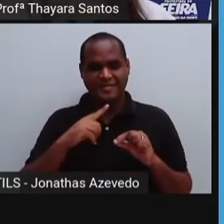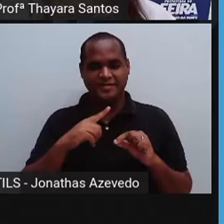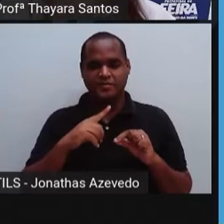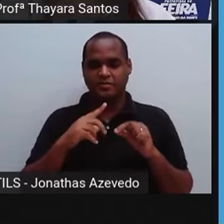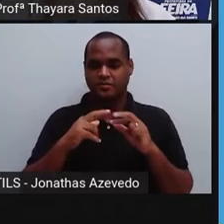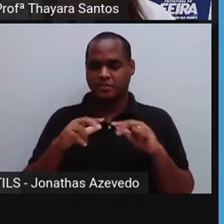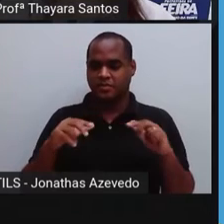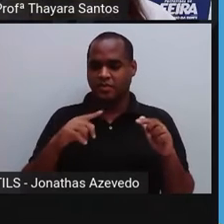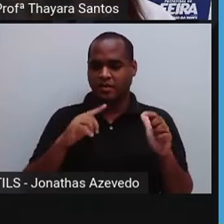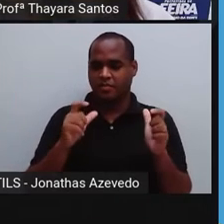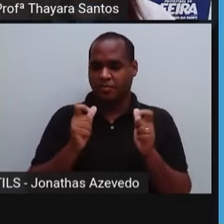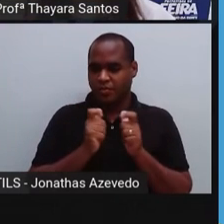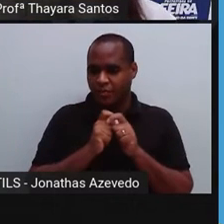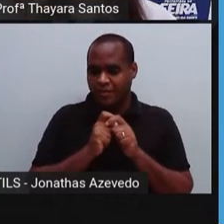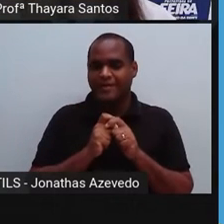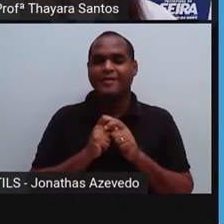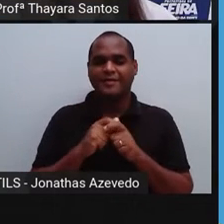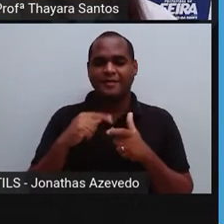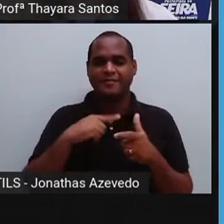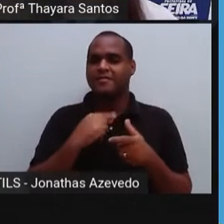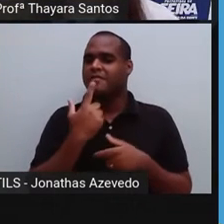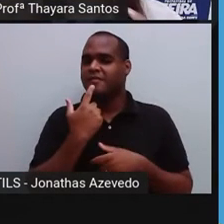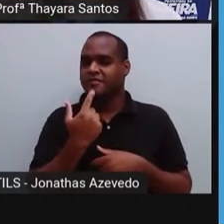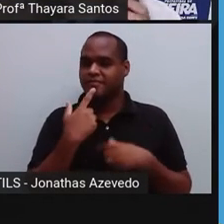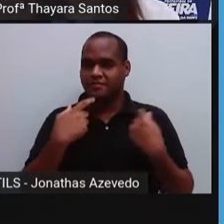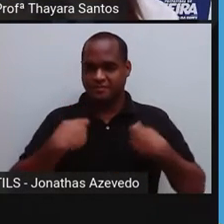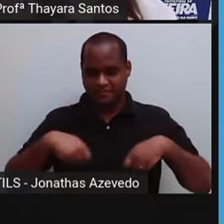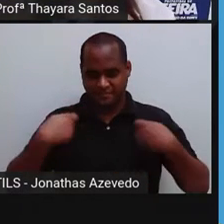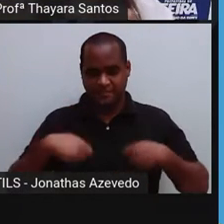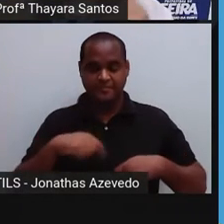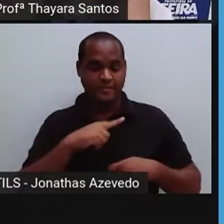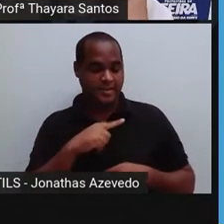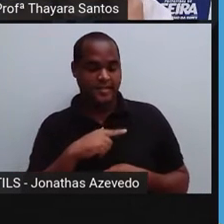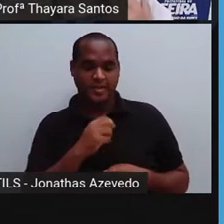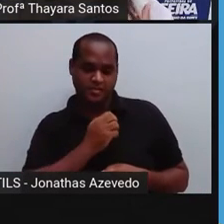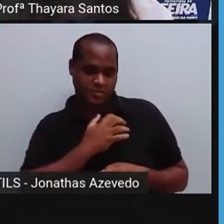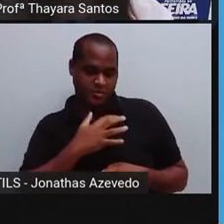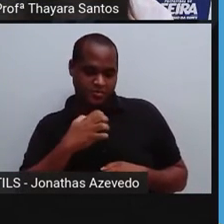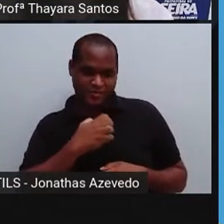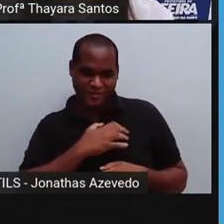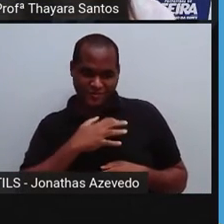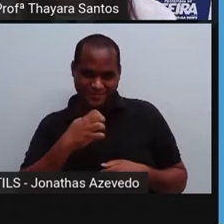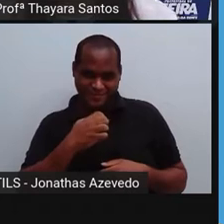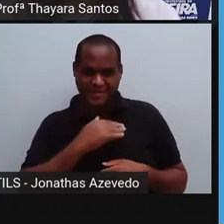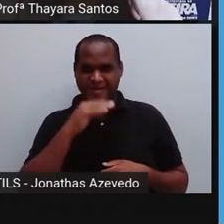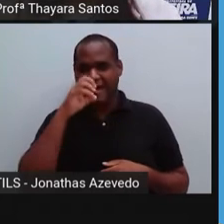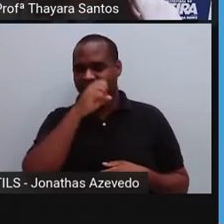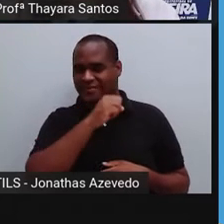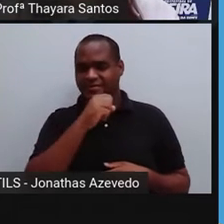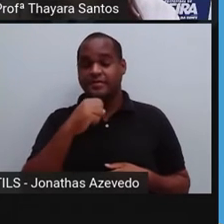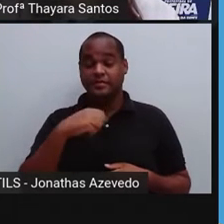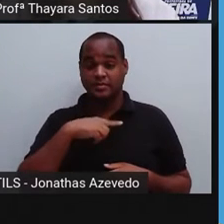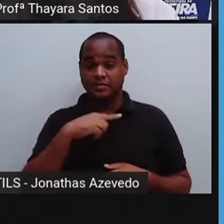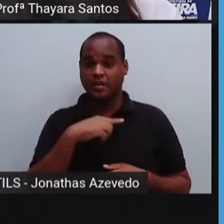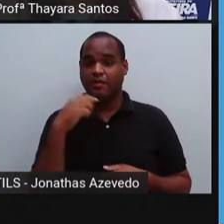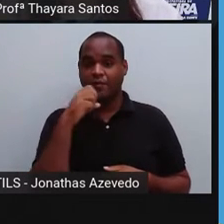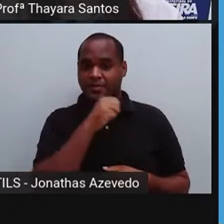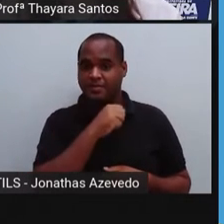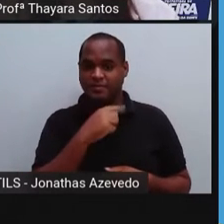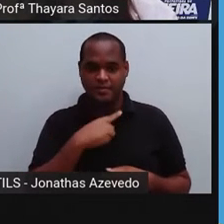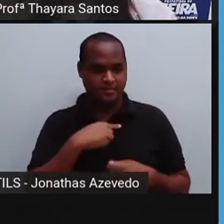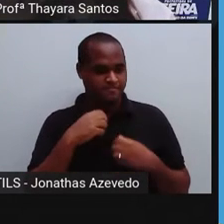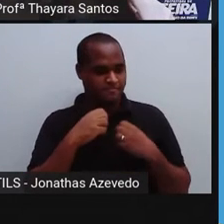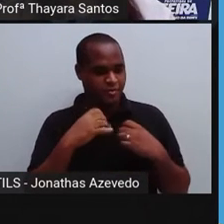espaço. Então, se tem um menor espaço ali, o sangue precisa ser... O coração precisa bombear esse sangue de forma mais rápida, mais